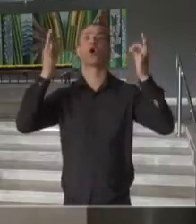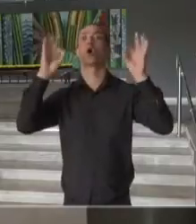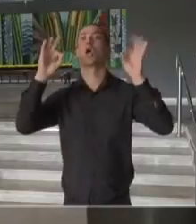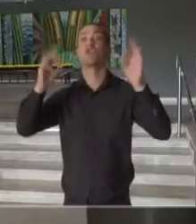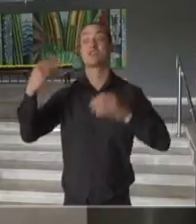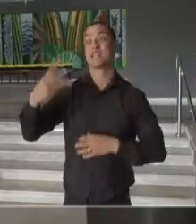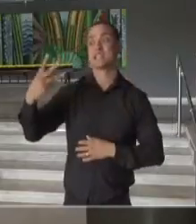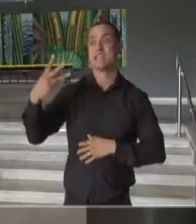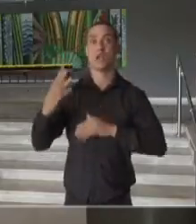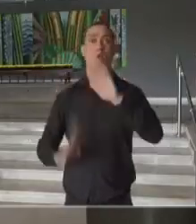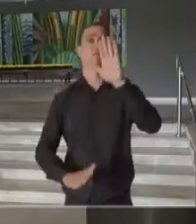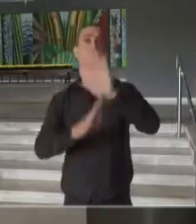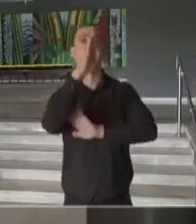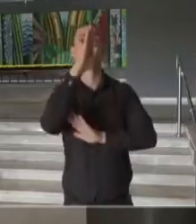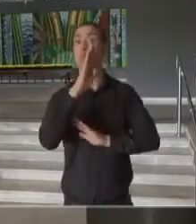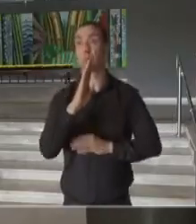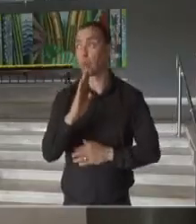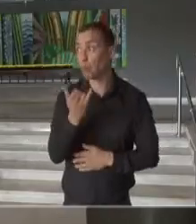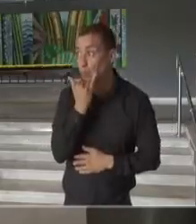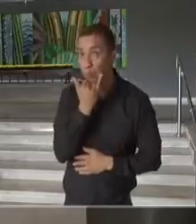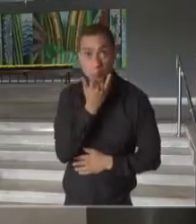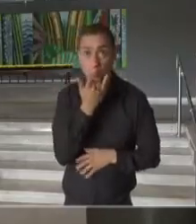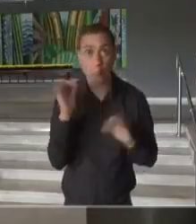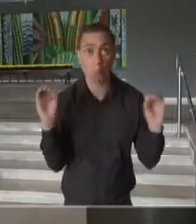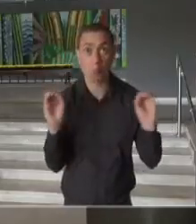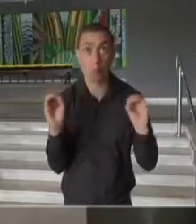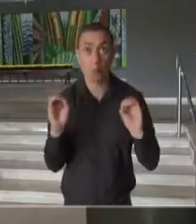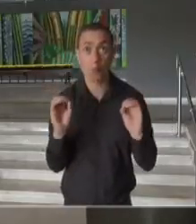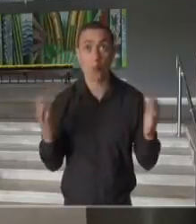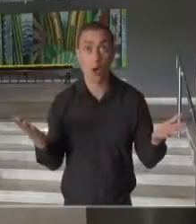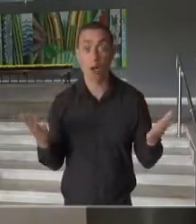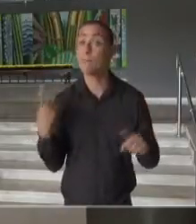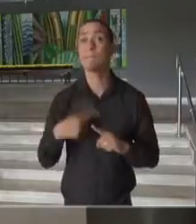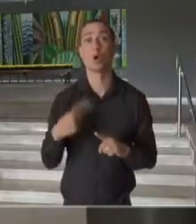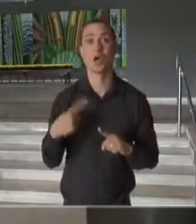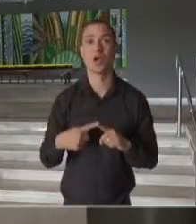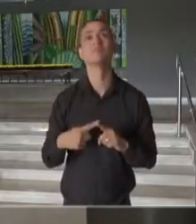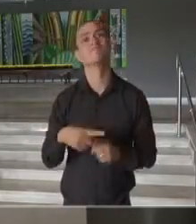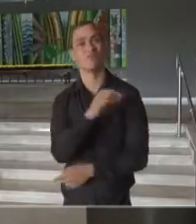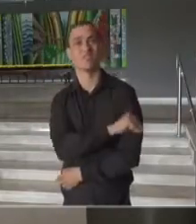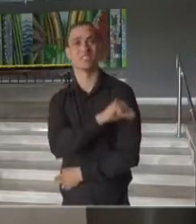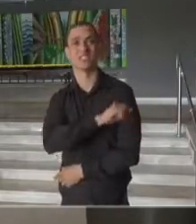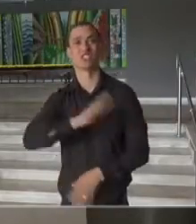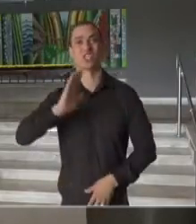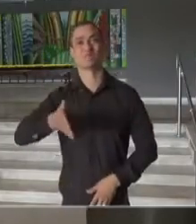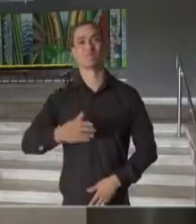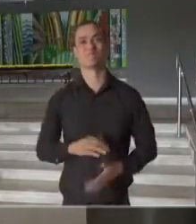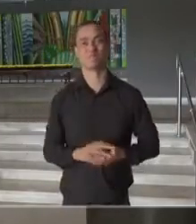terceira onda. E isso não aconteceu. E não aconteceu pela vacinação.